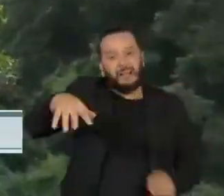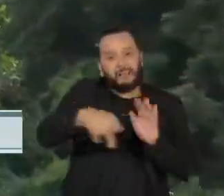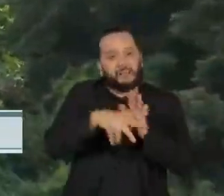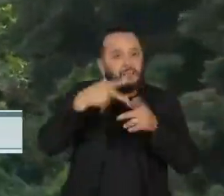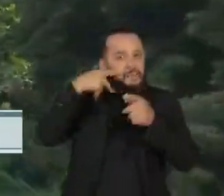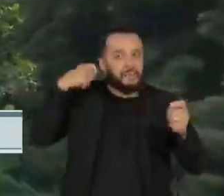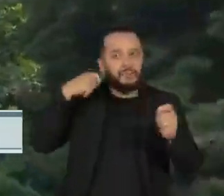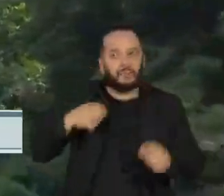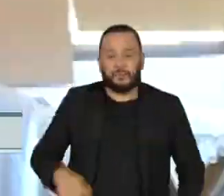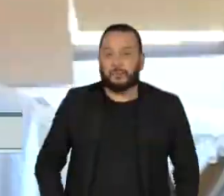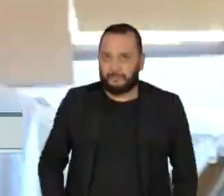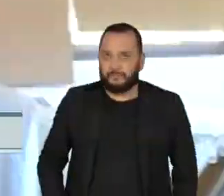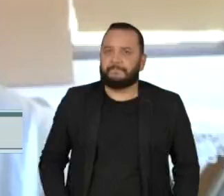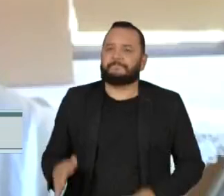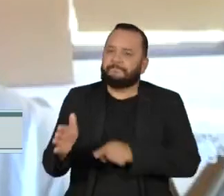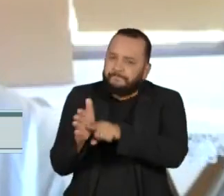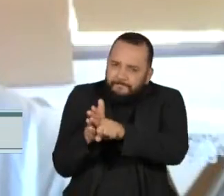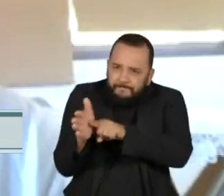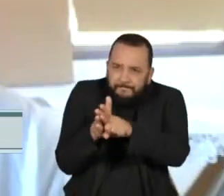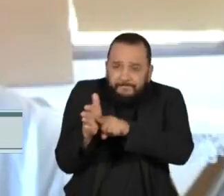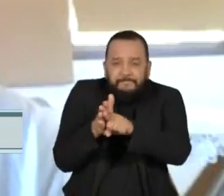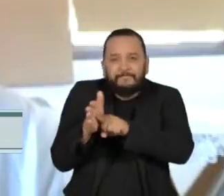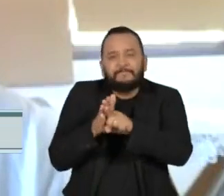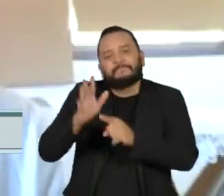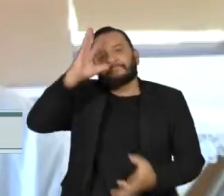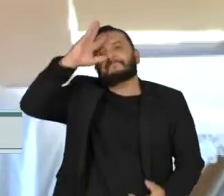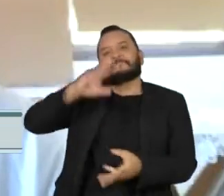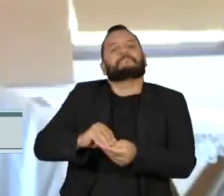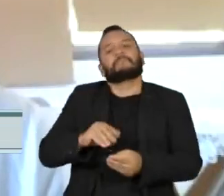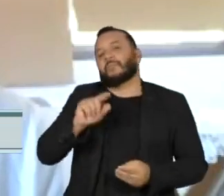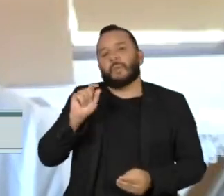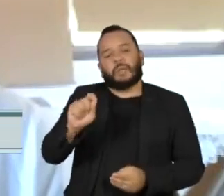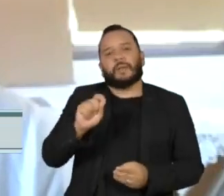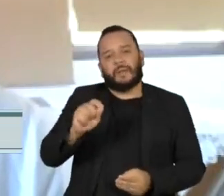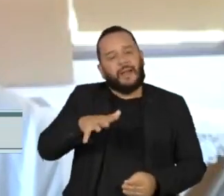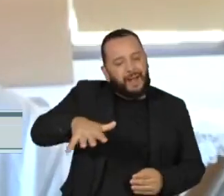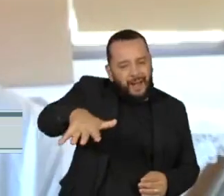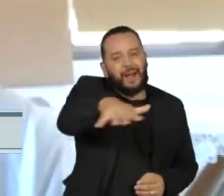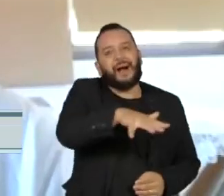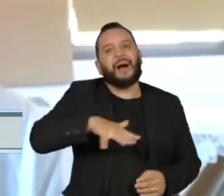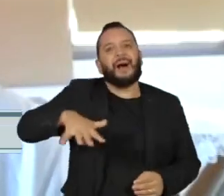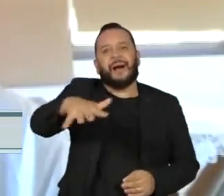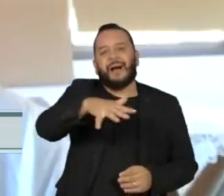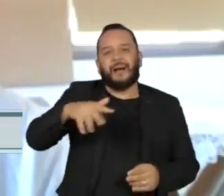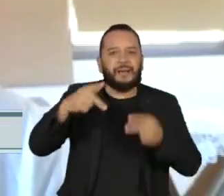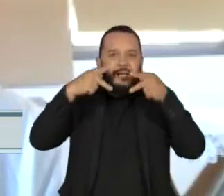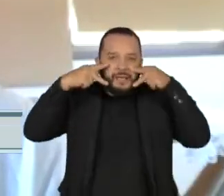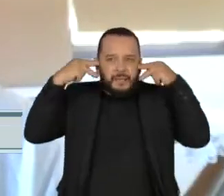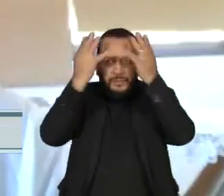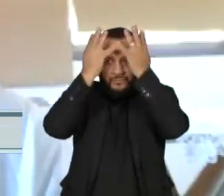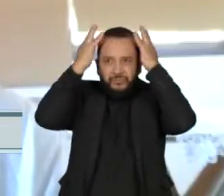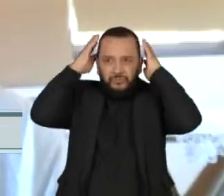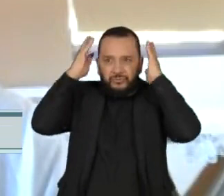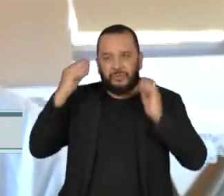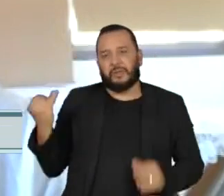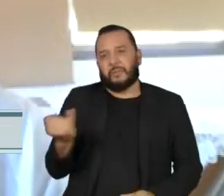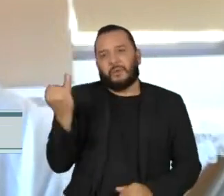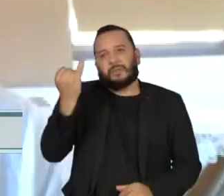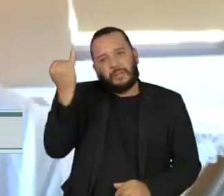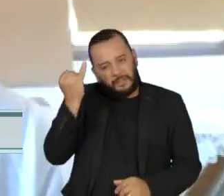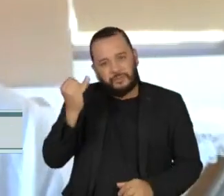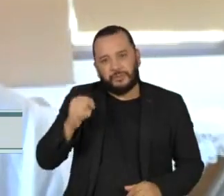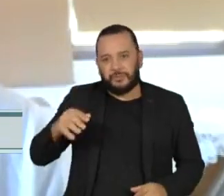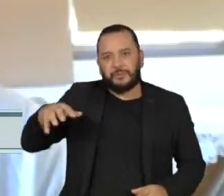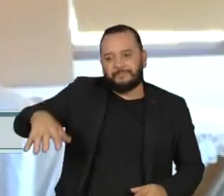principal desse estudo é que os territórios indígenas são verdadeiros santuários para a conservação de onças pintadas.